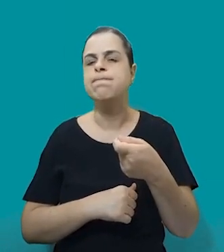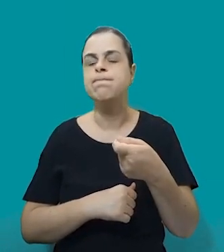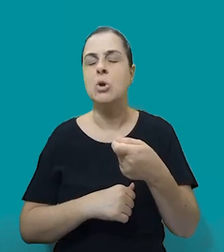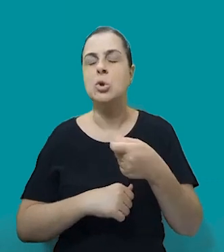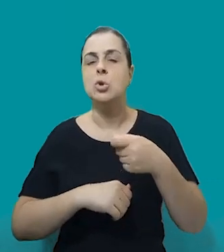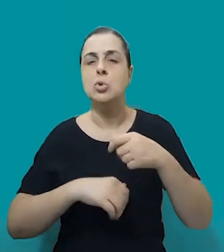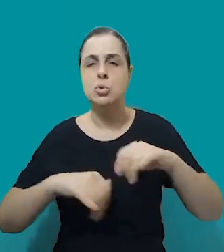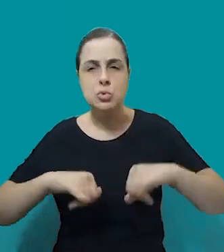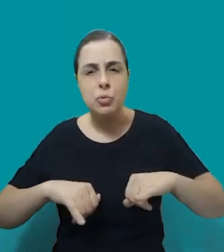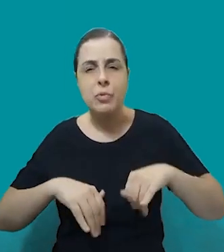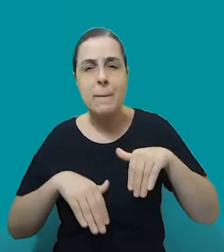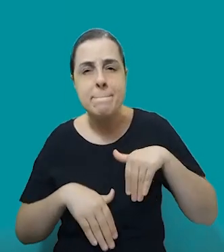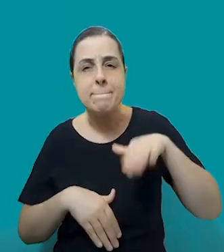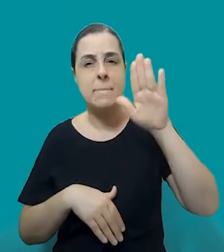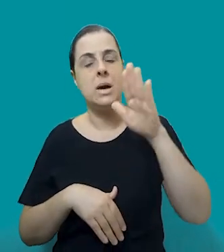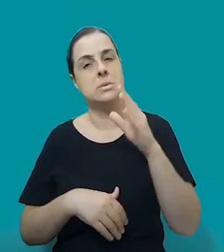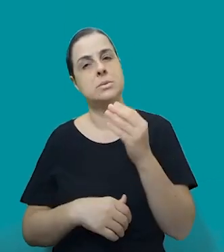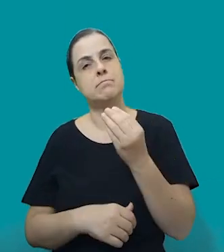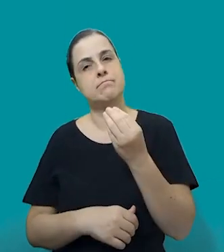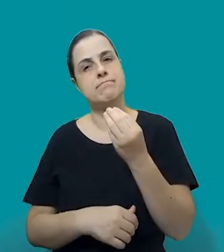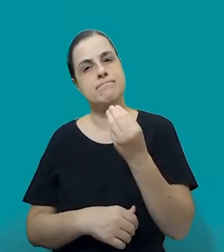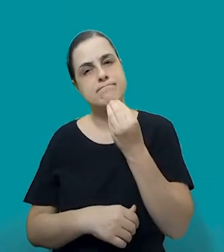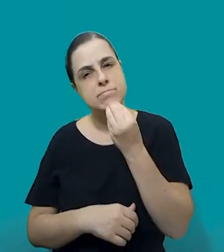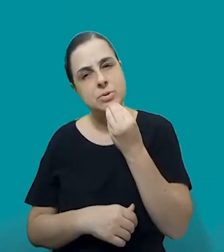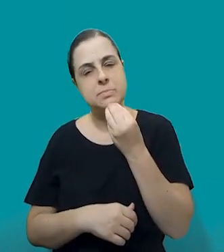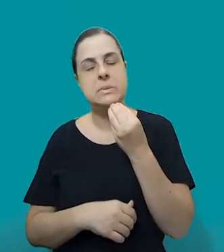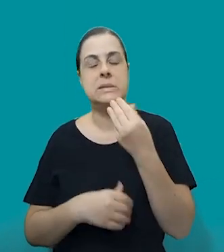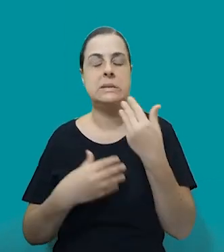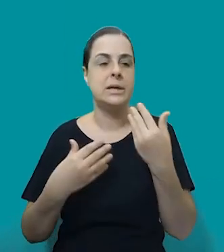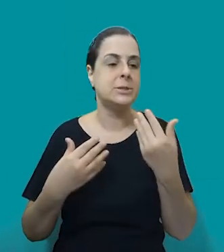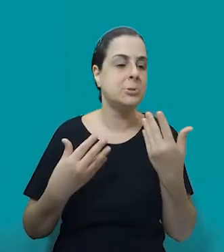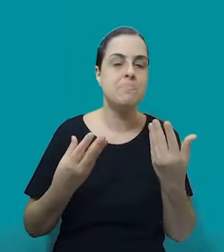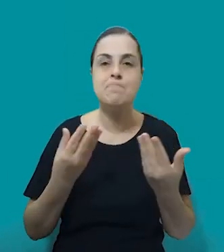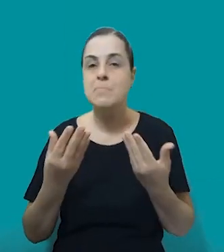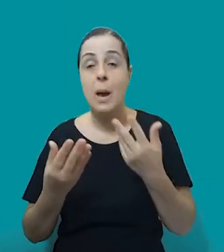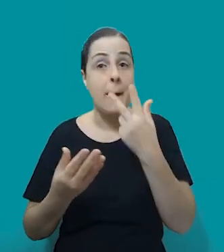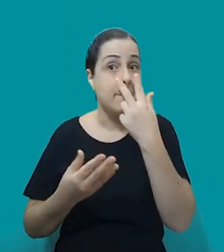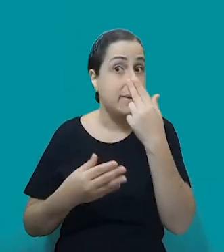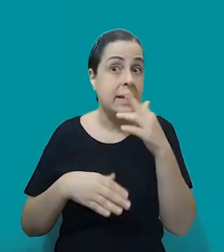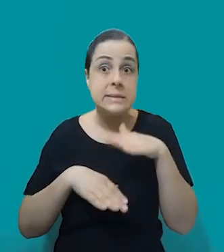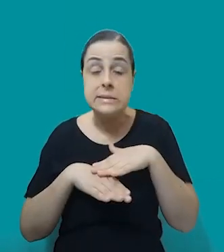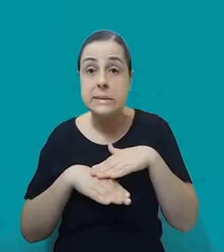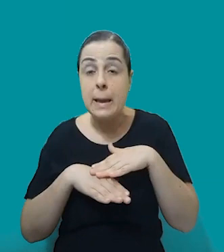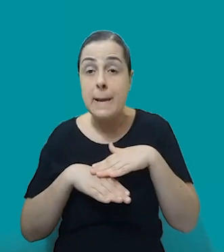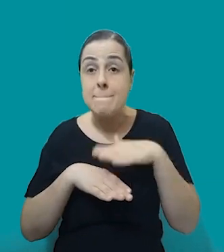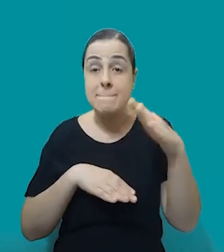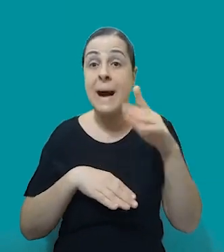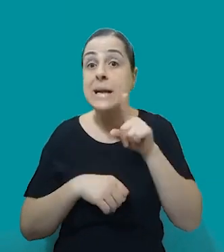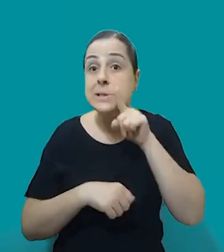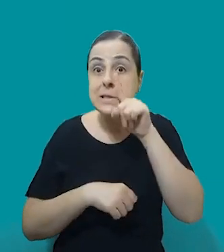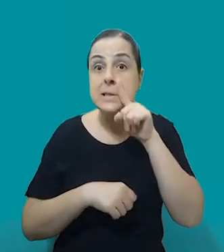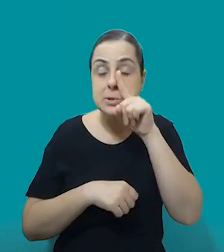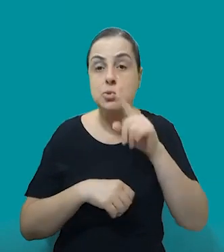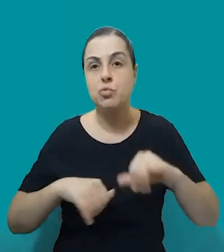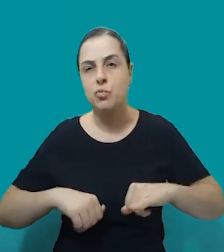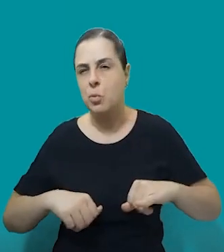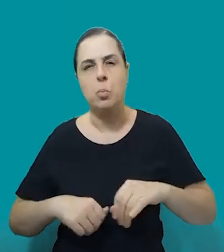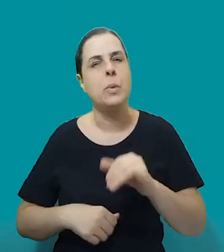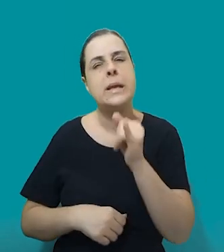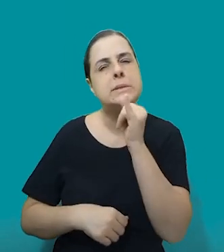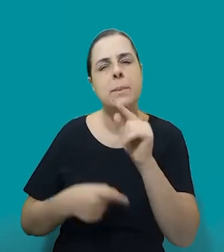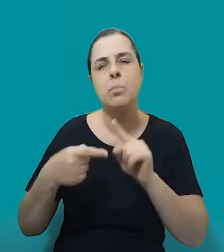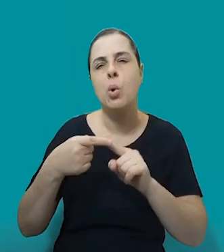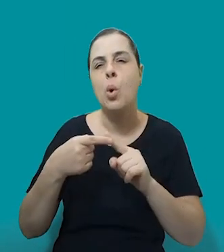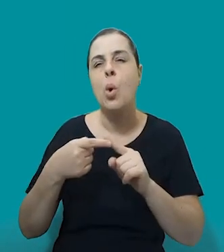então, probabilidade ou fica mais próxima da violência, né? Então, mulheres negras,